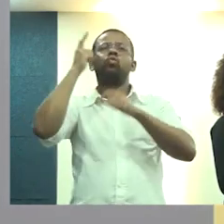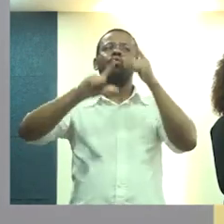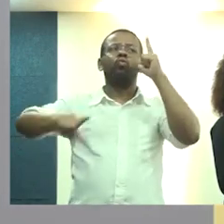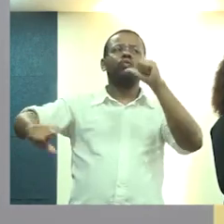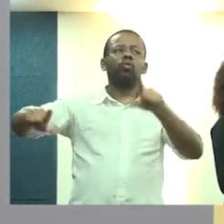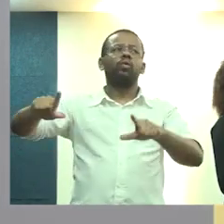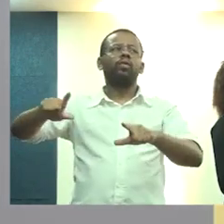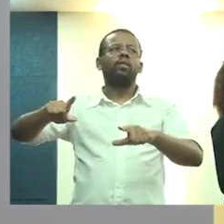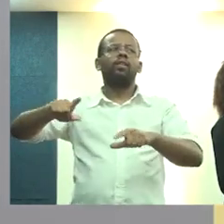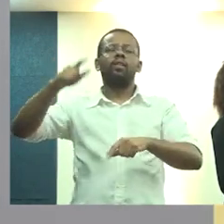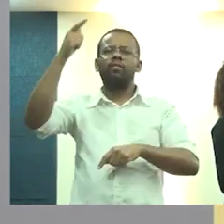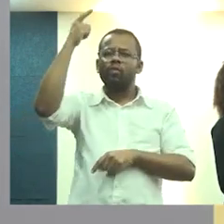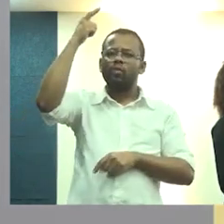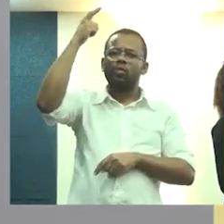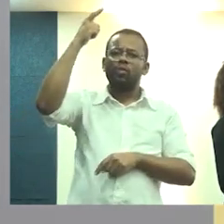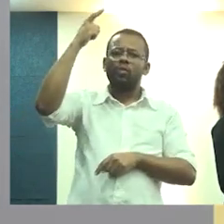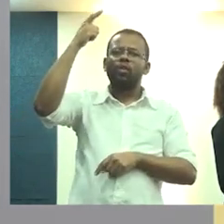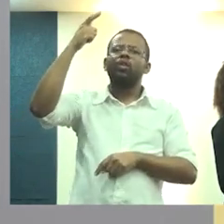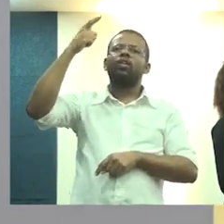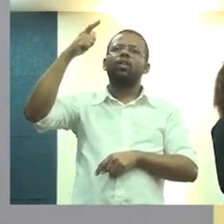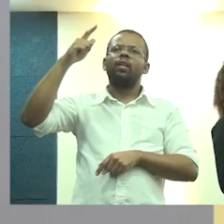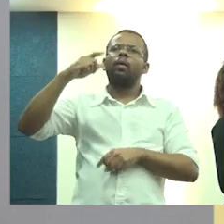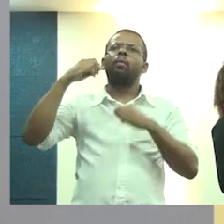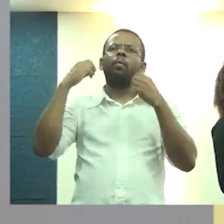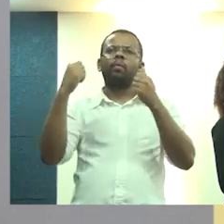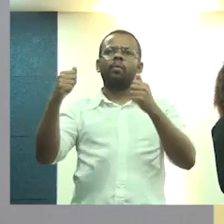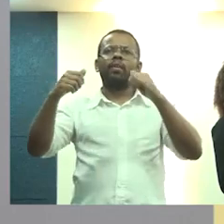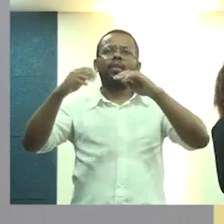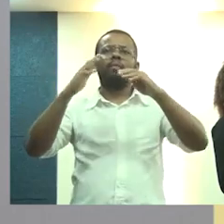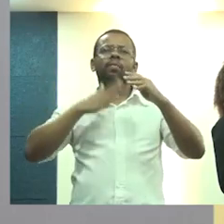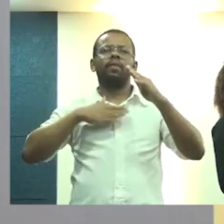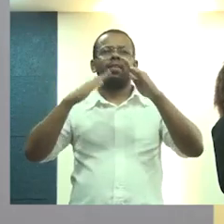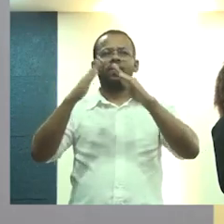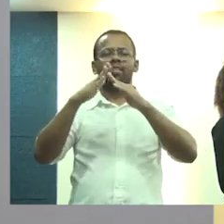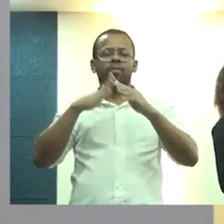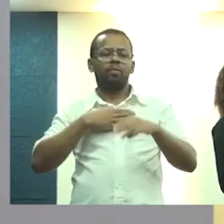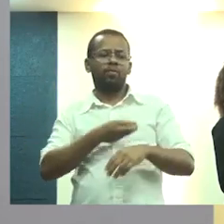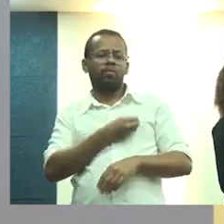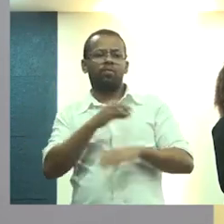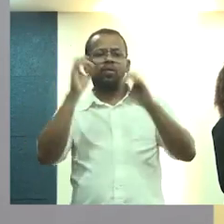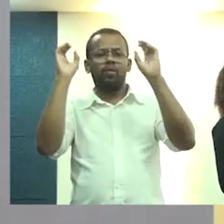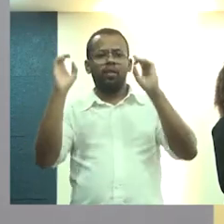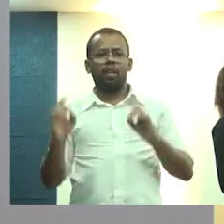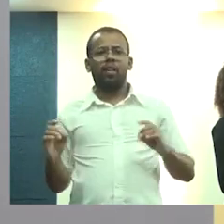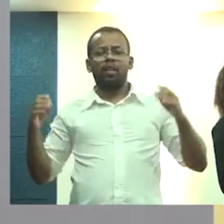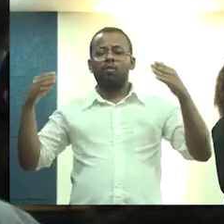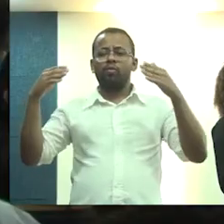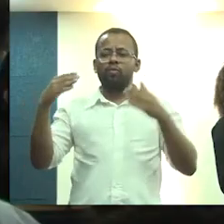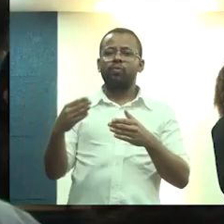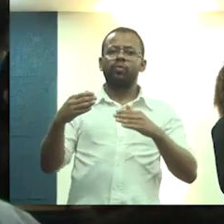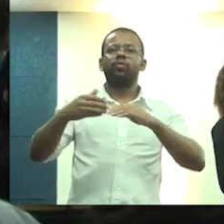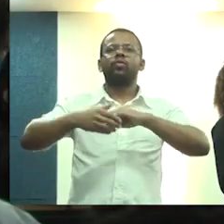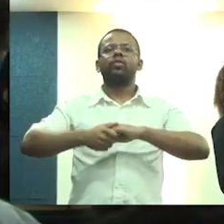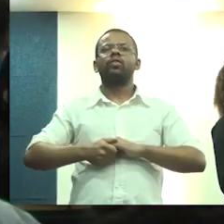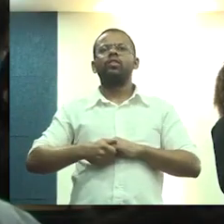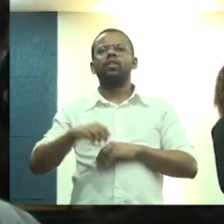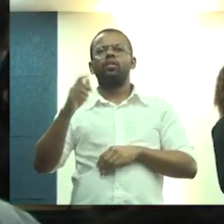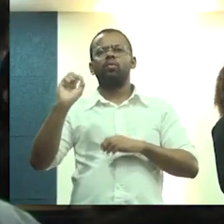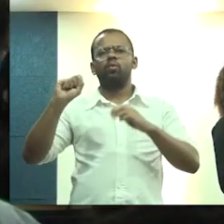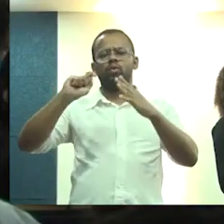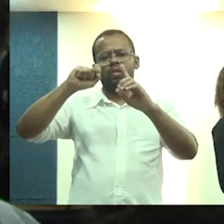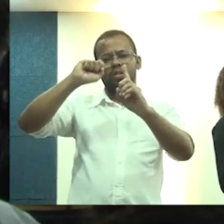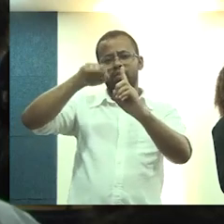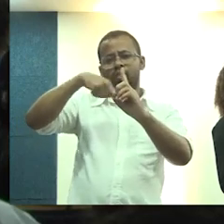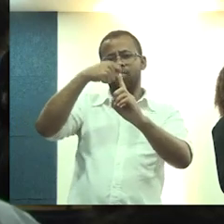conseguir colocar mais essa perna do Minha Casa Minha Vida, enfim, mais essa entrega do Minha Casa Minha Vida a